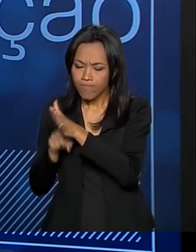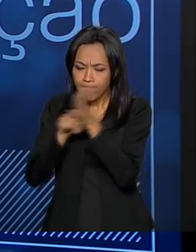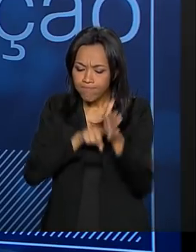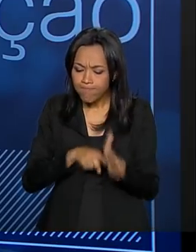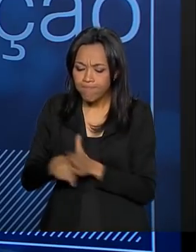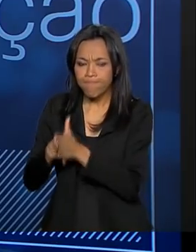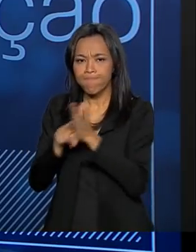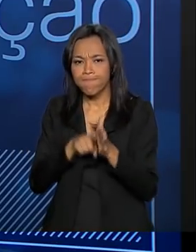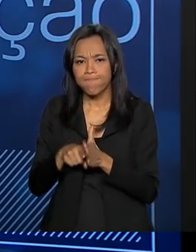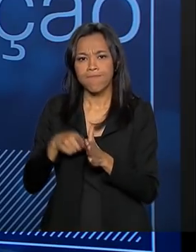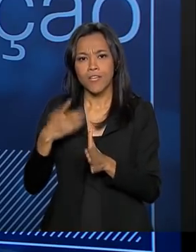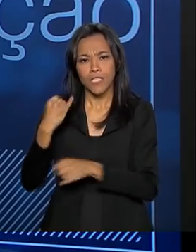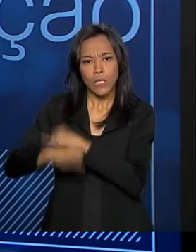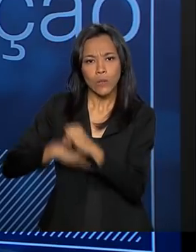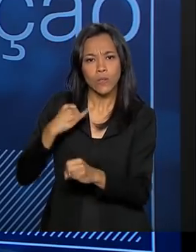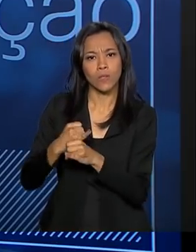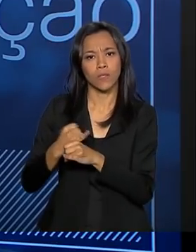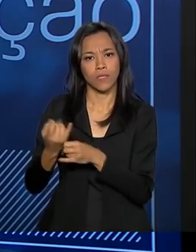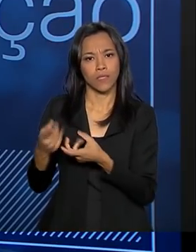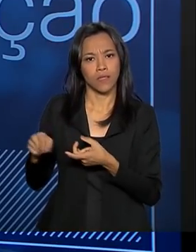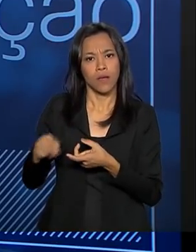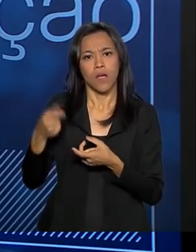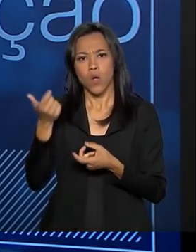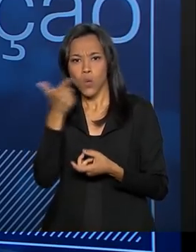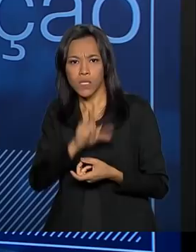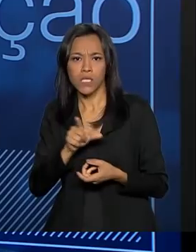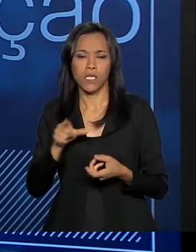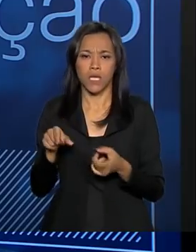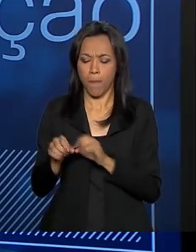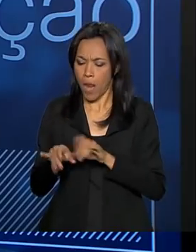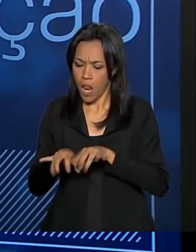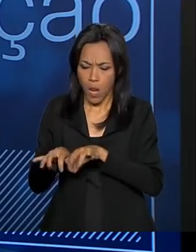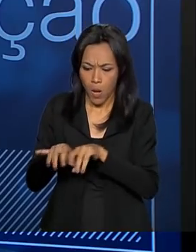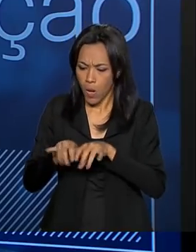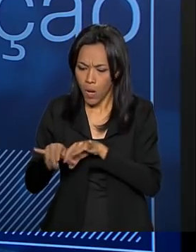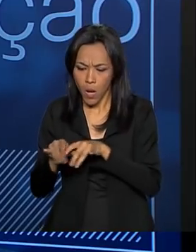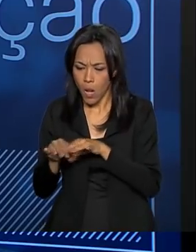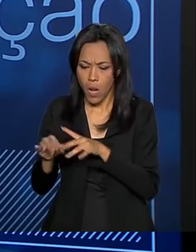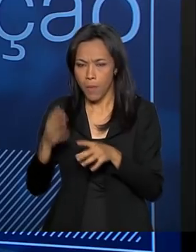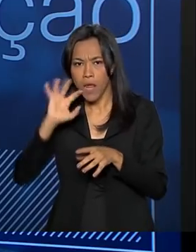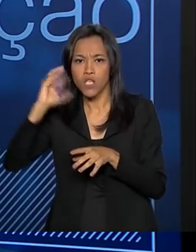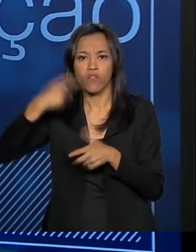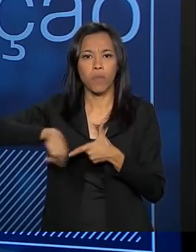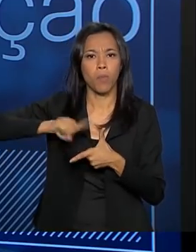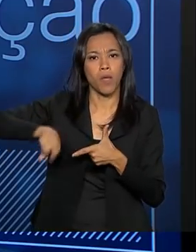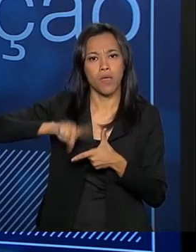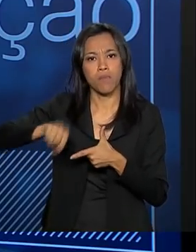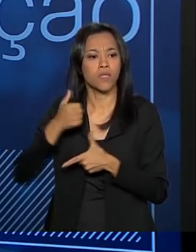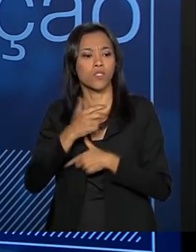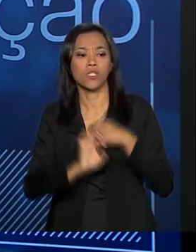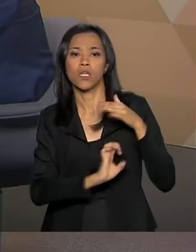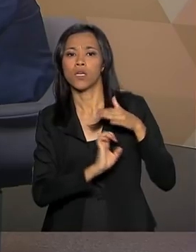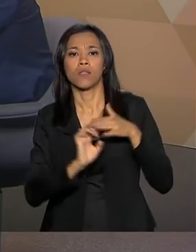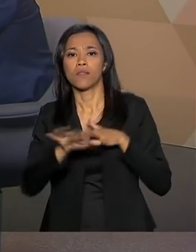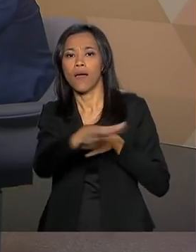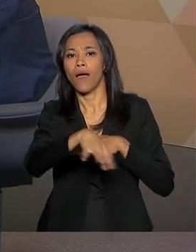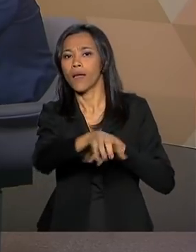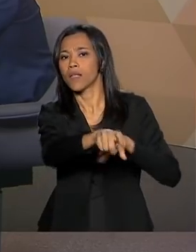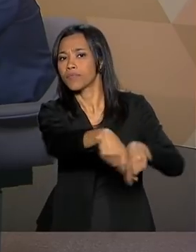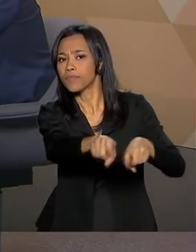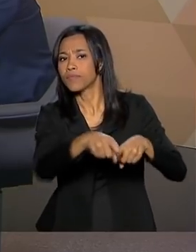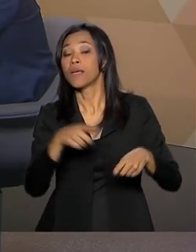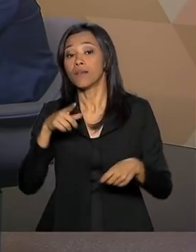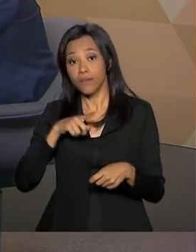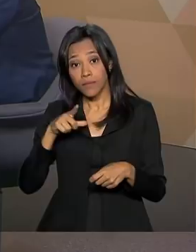rede de alta velocidade, você ter possibilidade de co-working. E o estado brasileiro tem algumas áreas, justamente com o poder estadual e